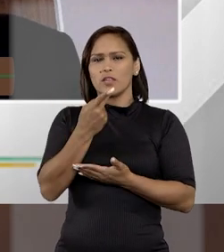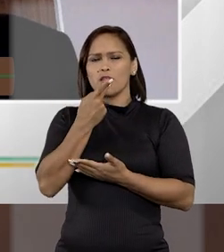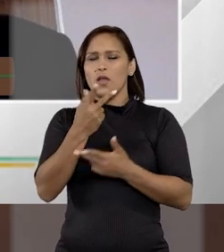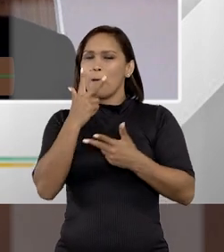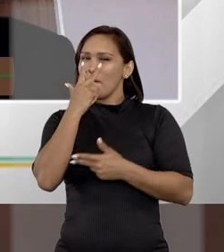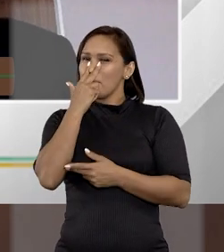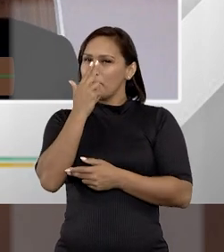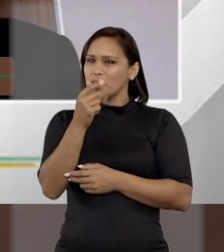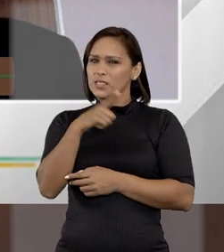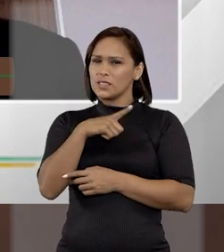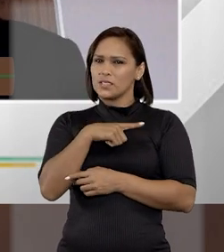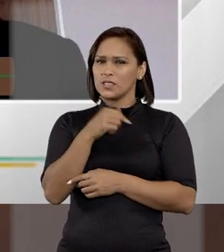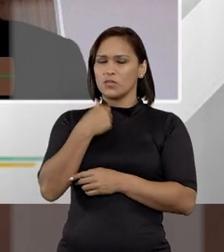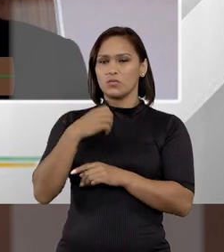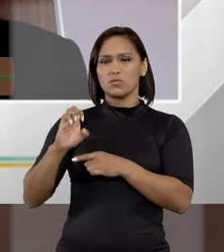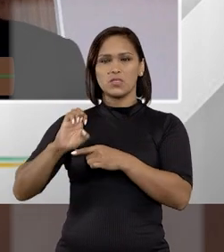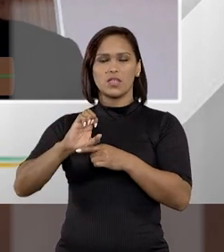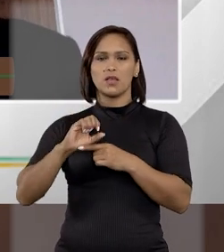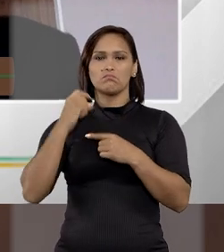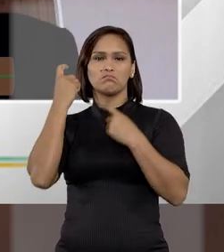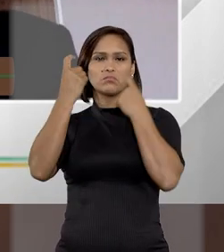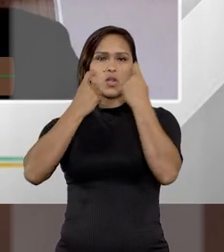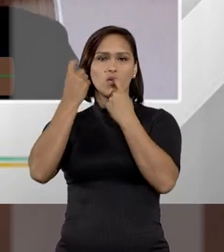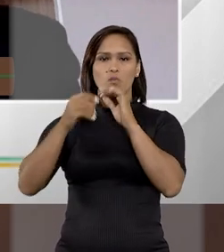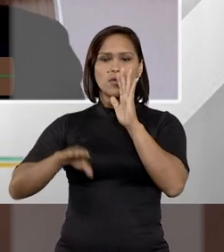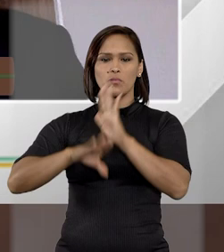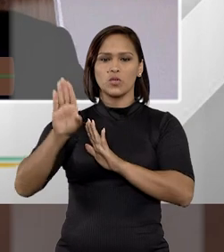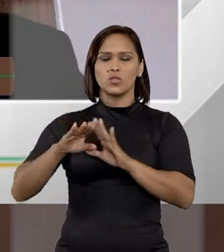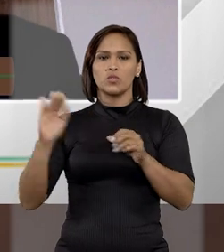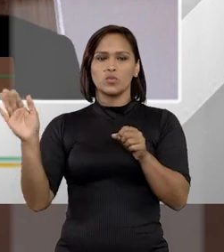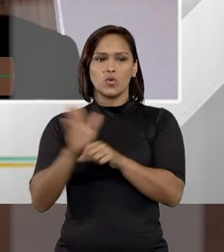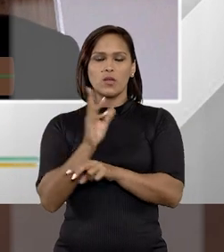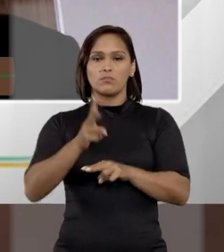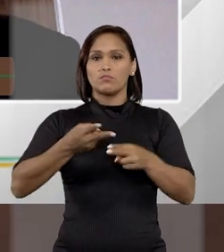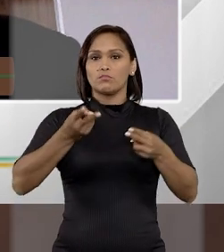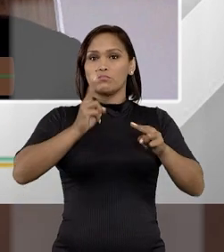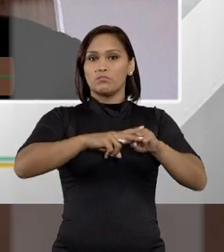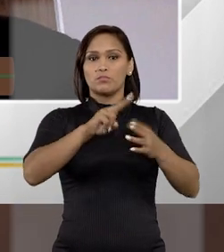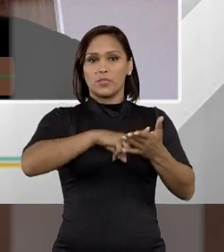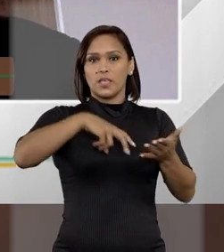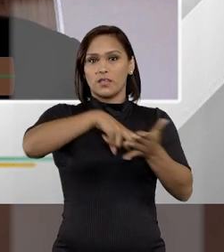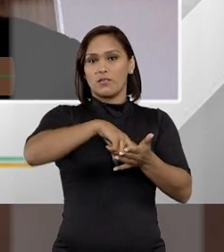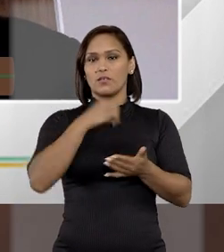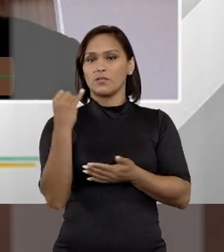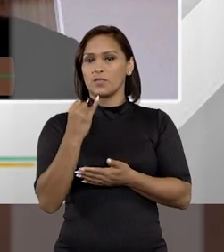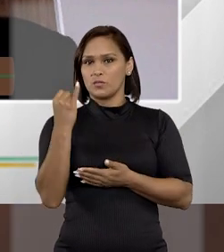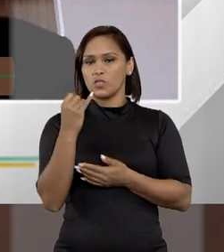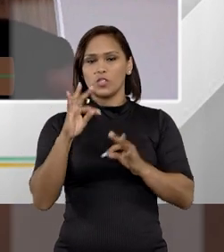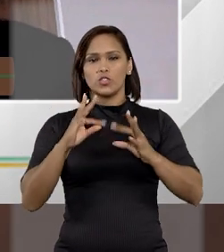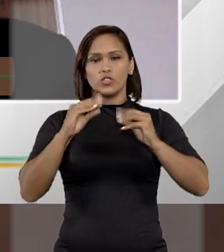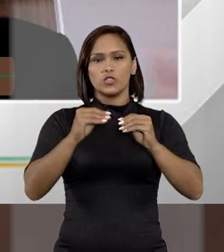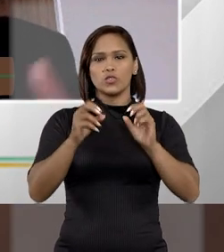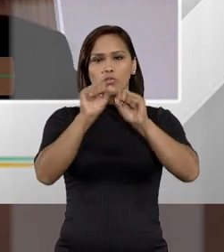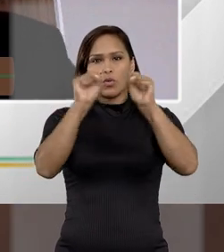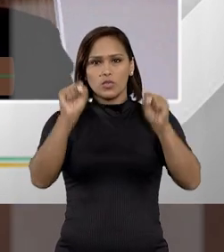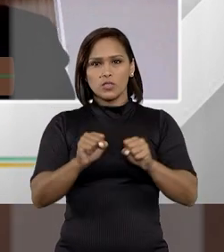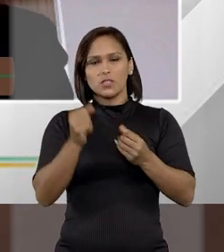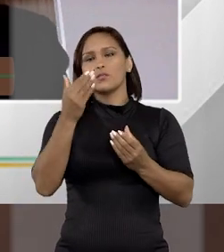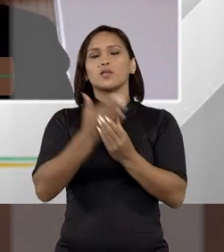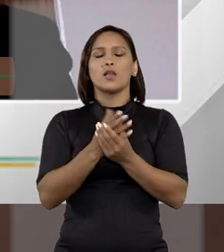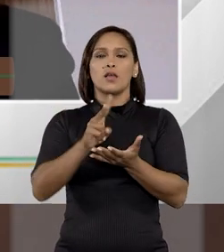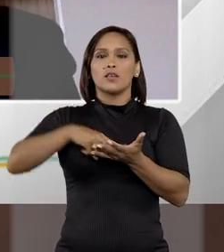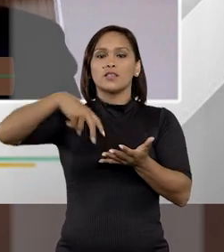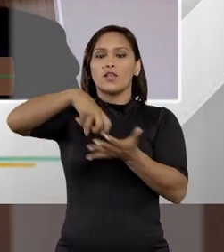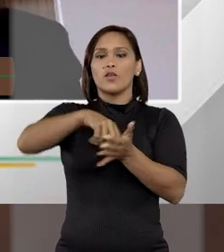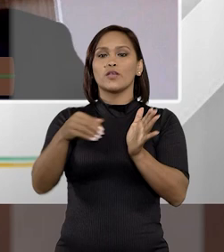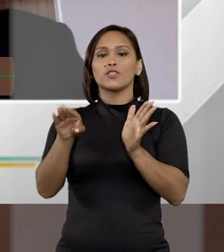de falar. Parece que o Estado nos preocupa muito com a questão da execução penal, que eu acho que é o ponto mais importante de todo o sistema processual. A hora que